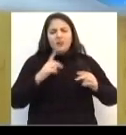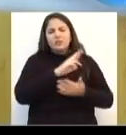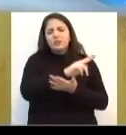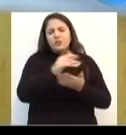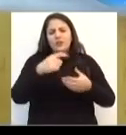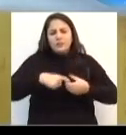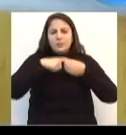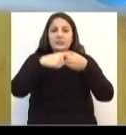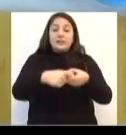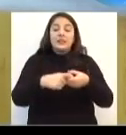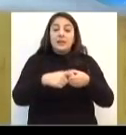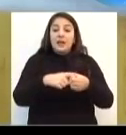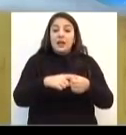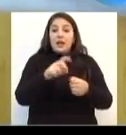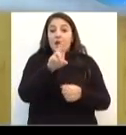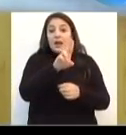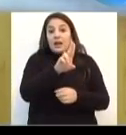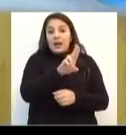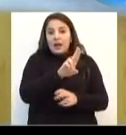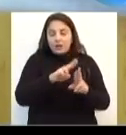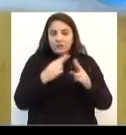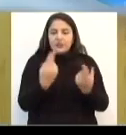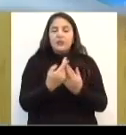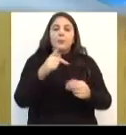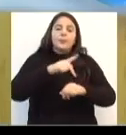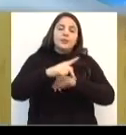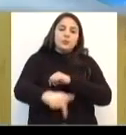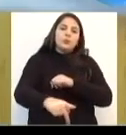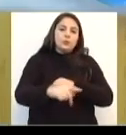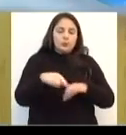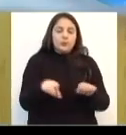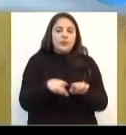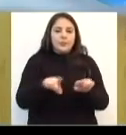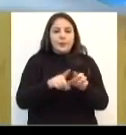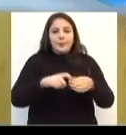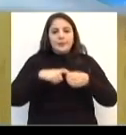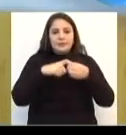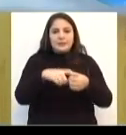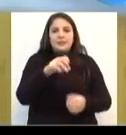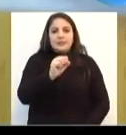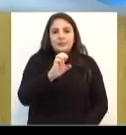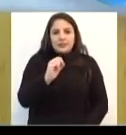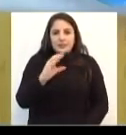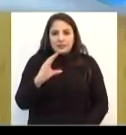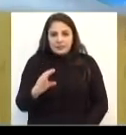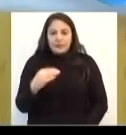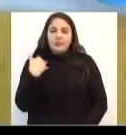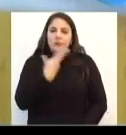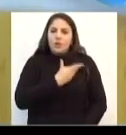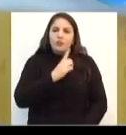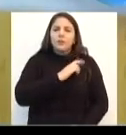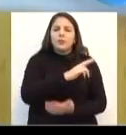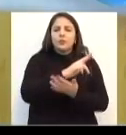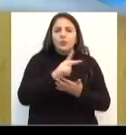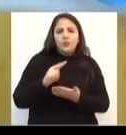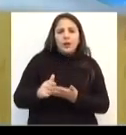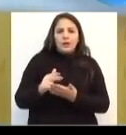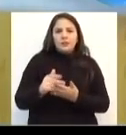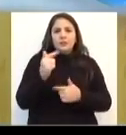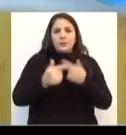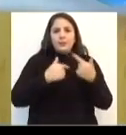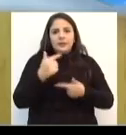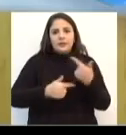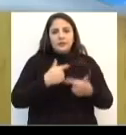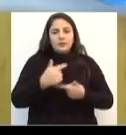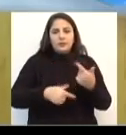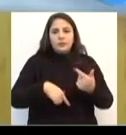parceiros aí, todas as universidades de Passo Fundo são parceiras do SESC também nessa atividade. Então, gente tem os voluntários que vão estar atuando em vários pontos